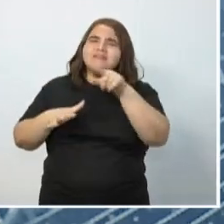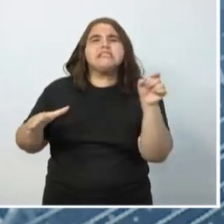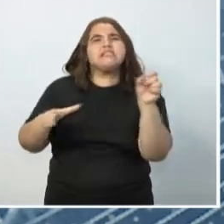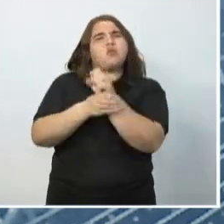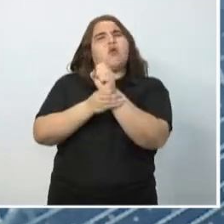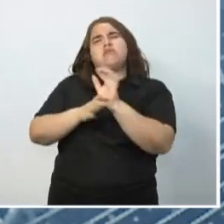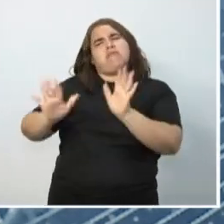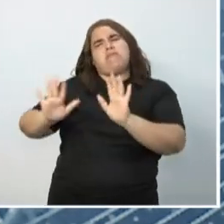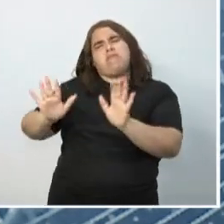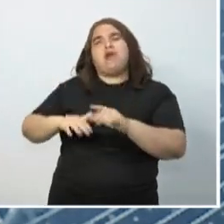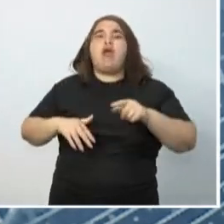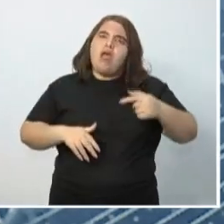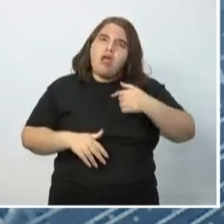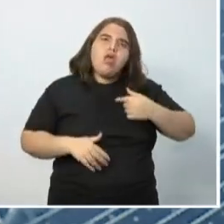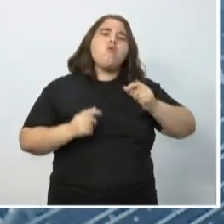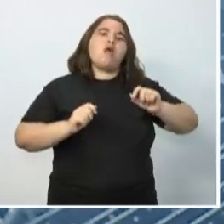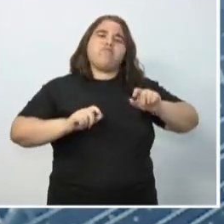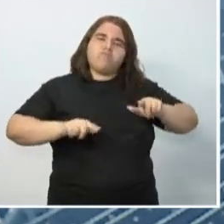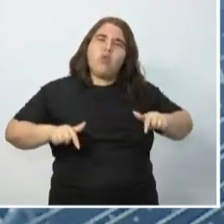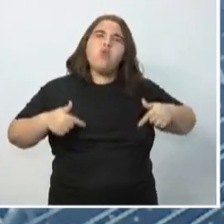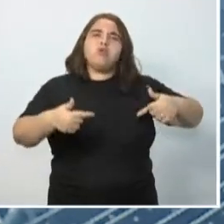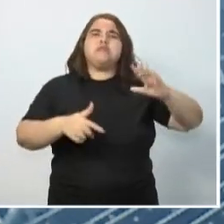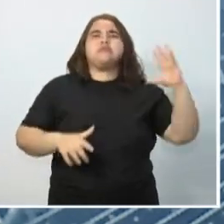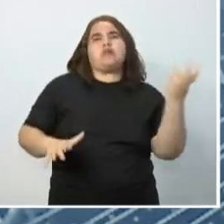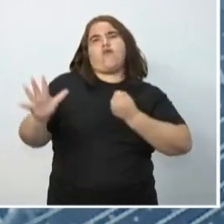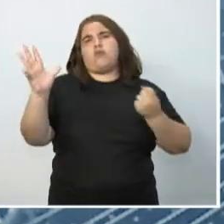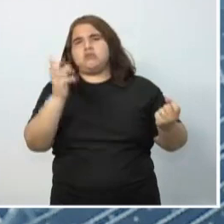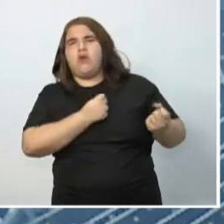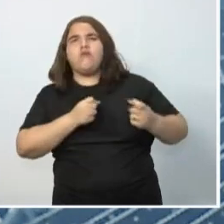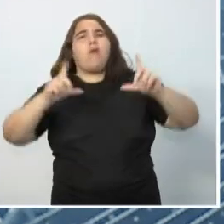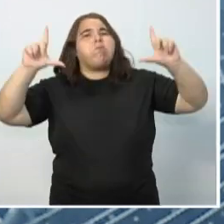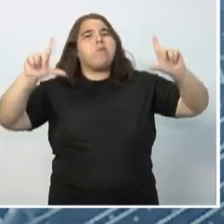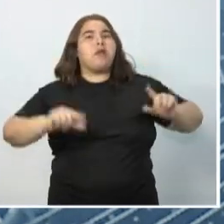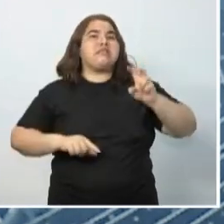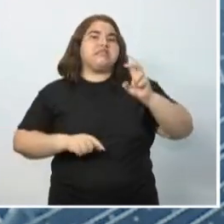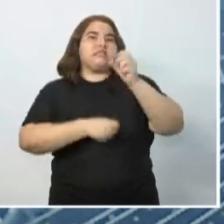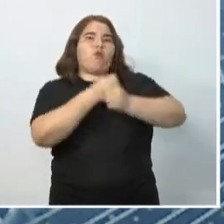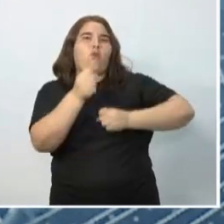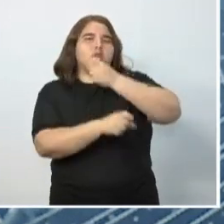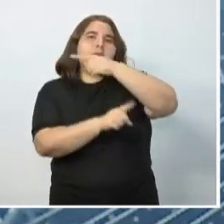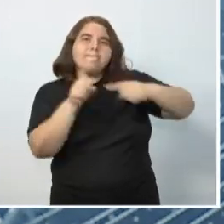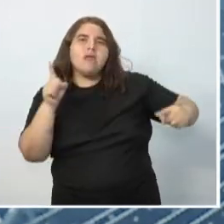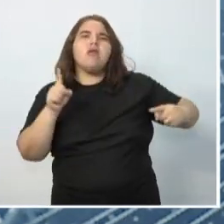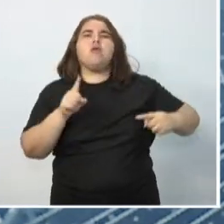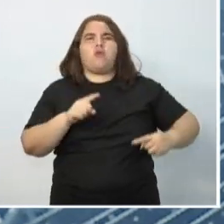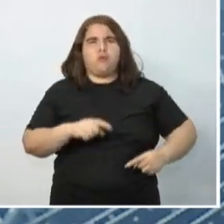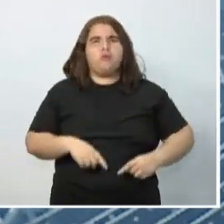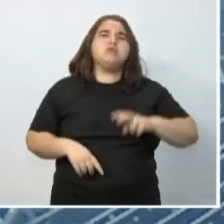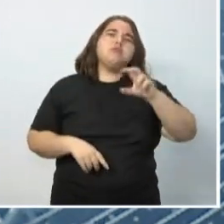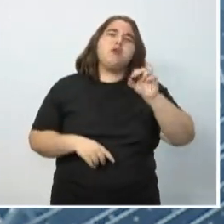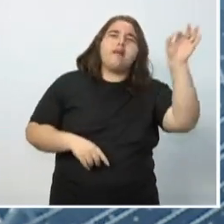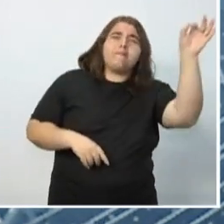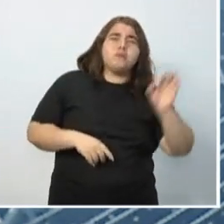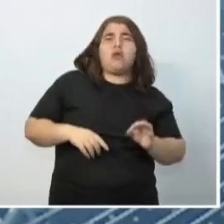enfrentei a criminalidade. Conseguimos salvar vidas, garantimos a redução nos últimos cinco anos e meio de mais de 50% de homicídios